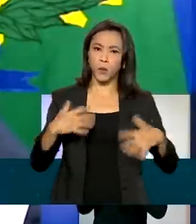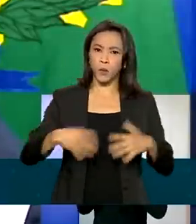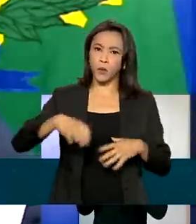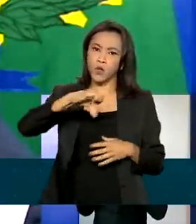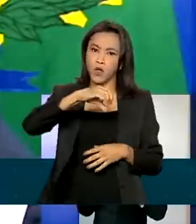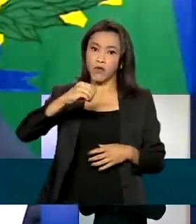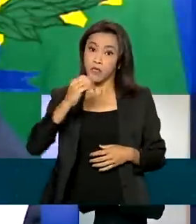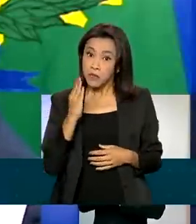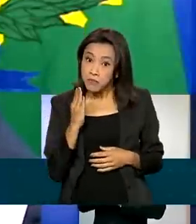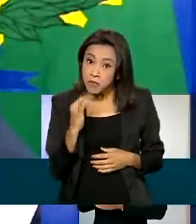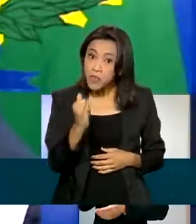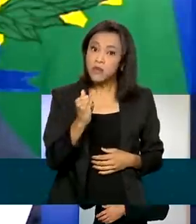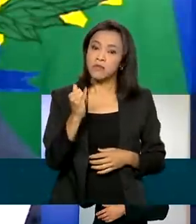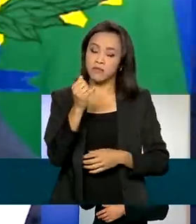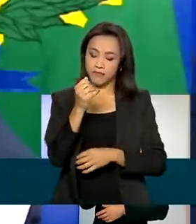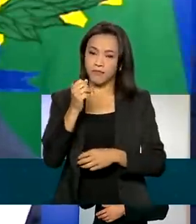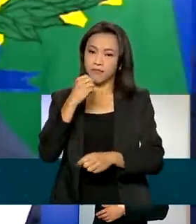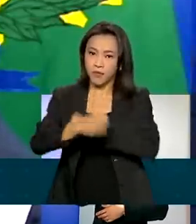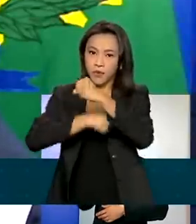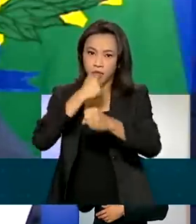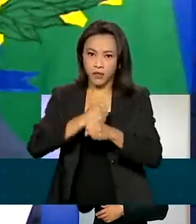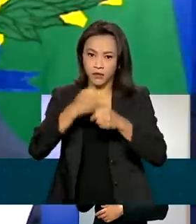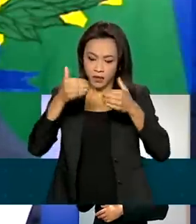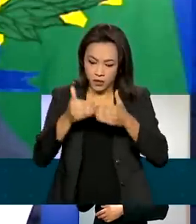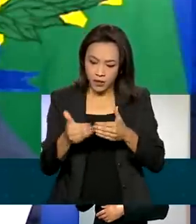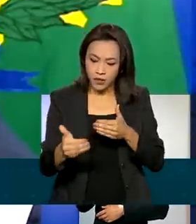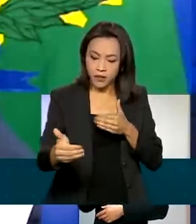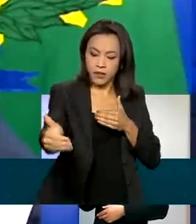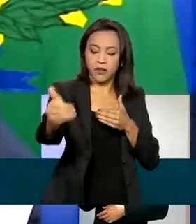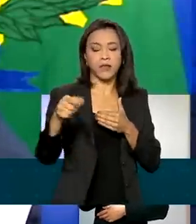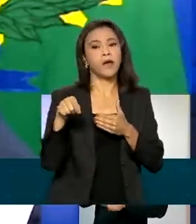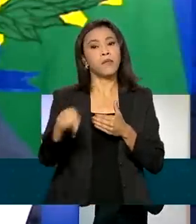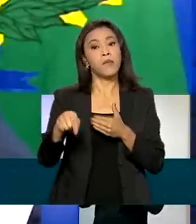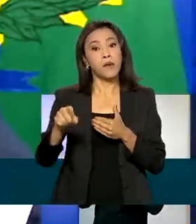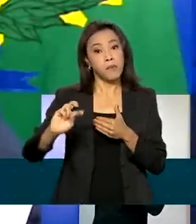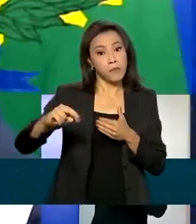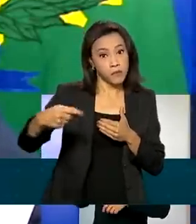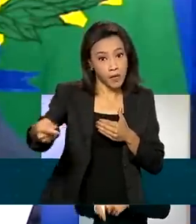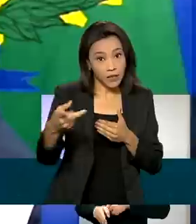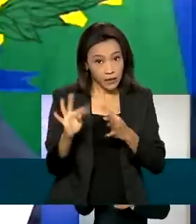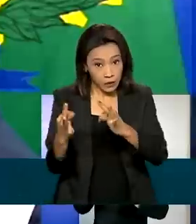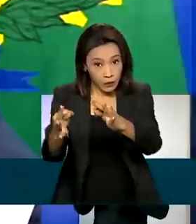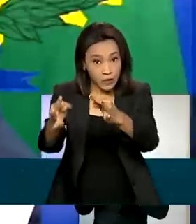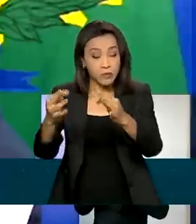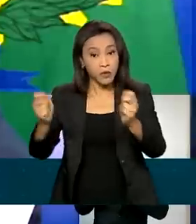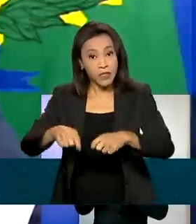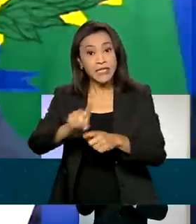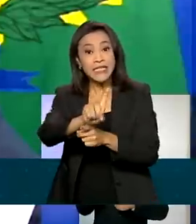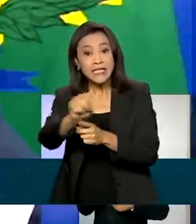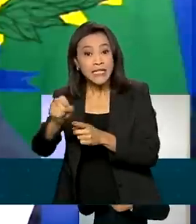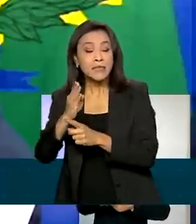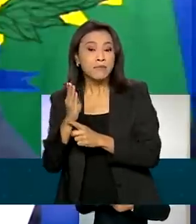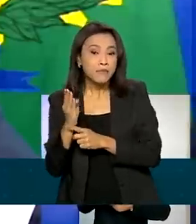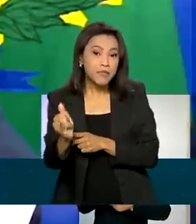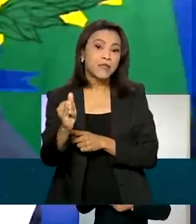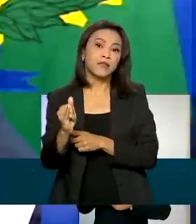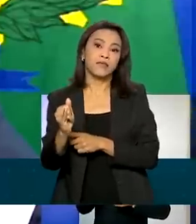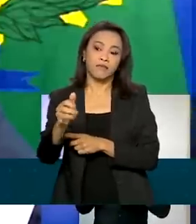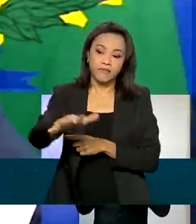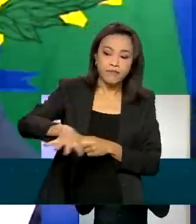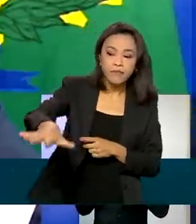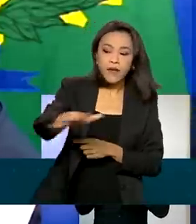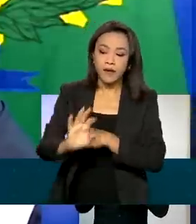por ano. Sugerindo que a nova geração de redes móveis poderá render mais de 100 bilhões somente para empresas